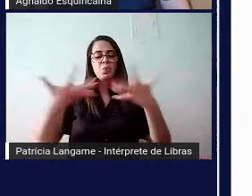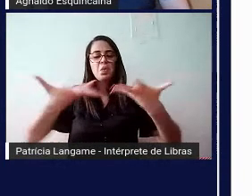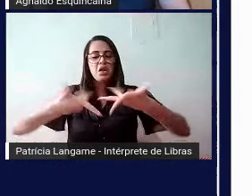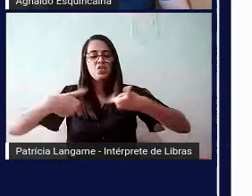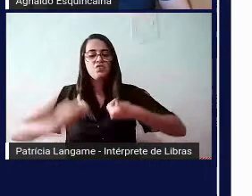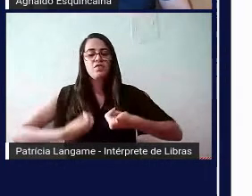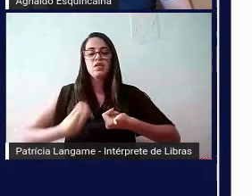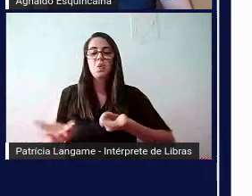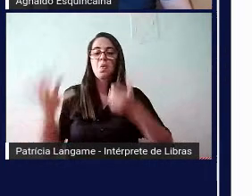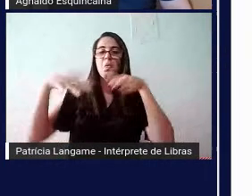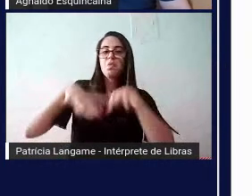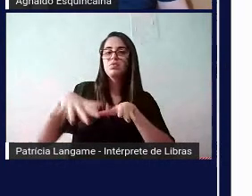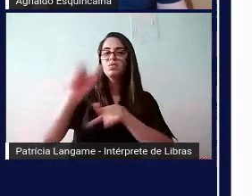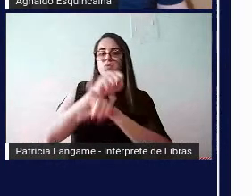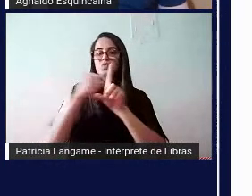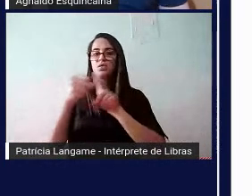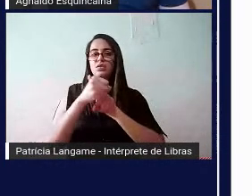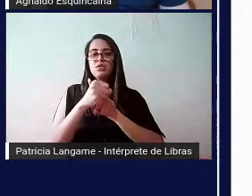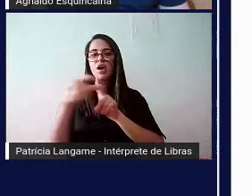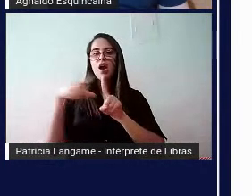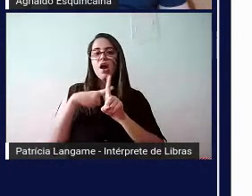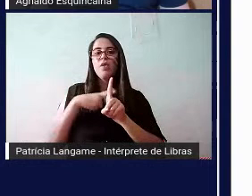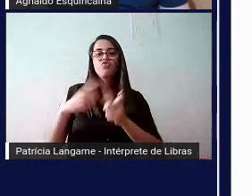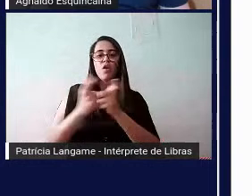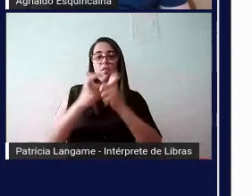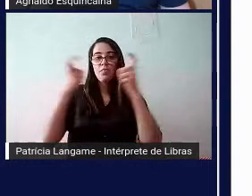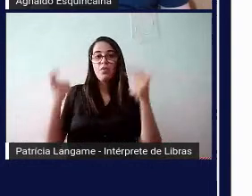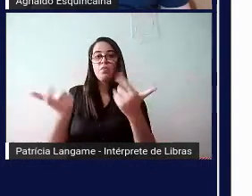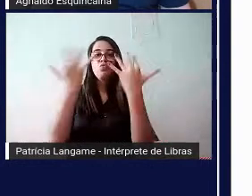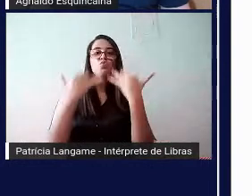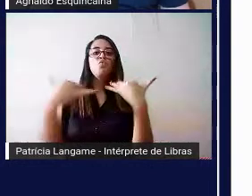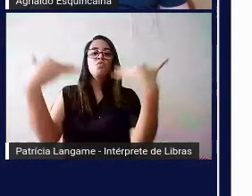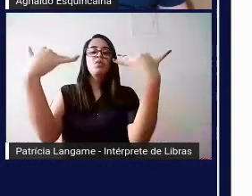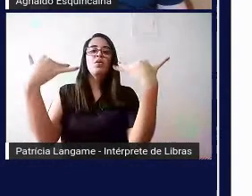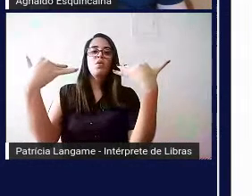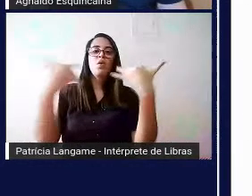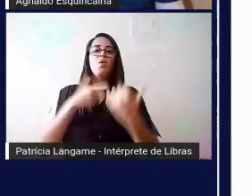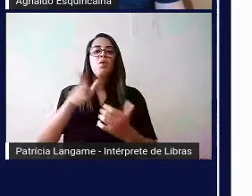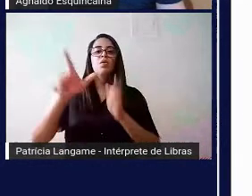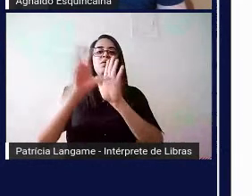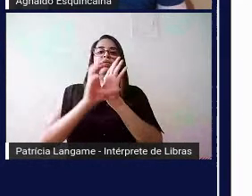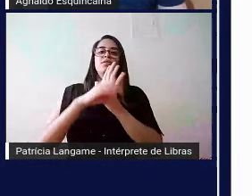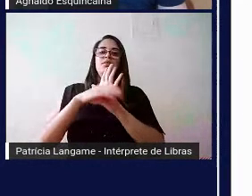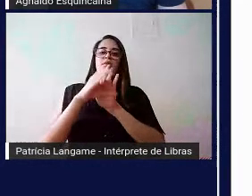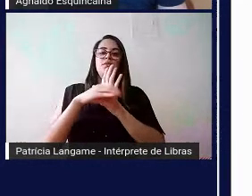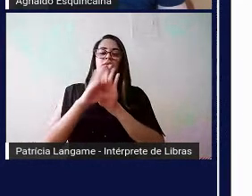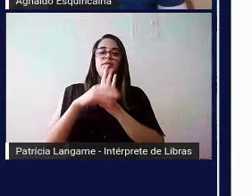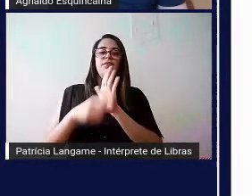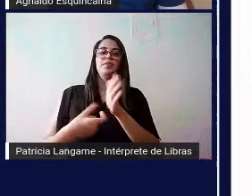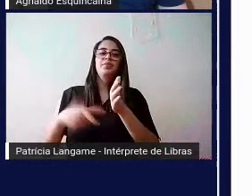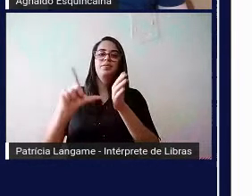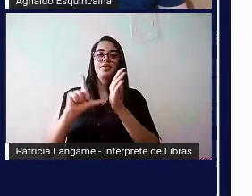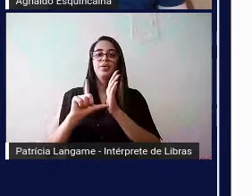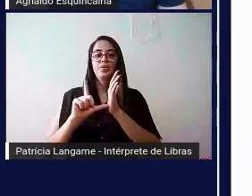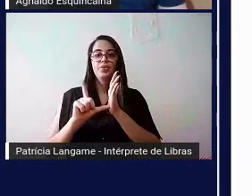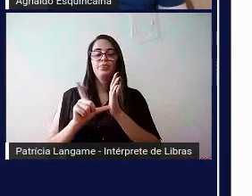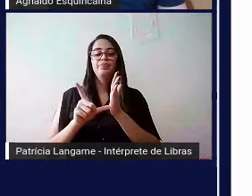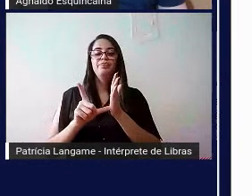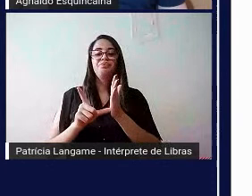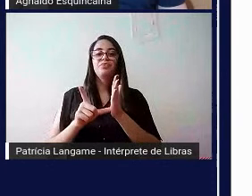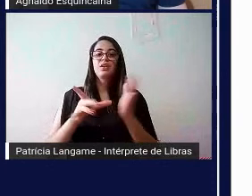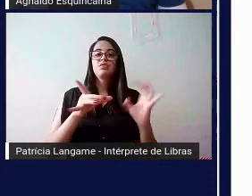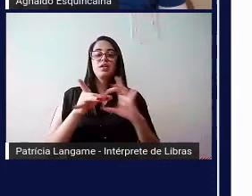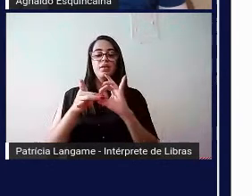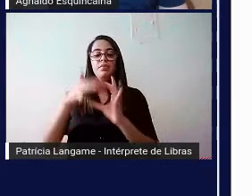social. Então, você repara que aqui a gente ampliou o público, enquanto a outra definição do slide anterior associava a pessoa com